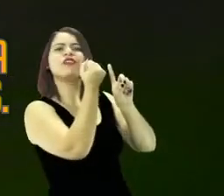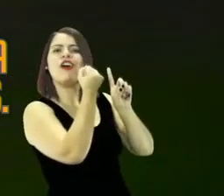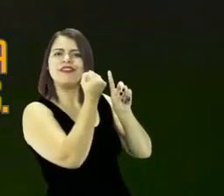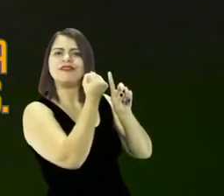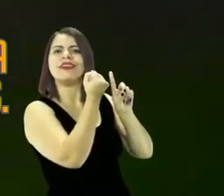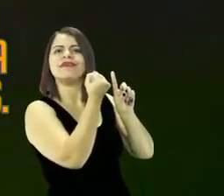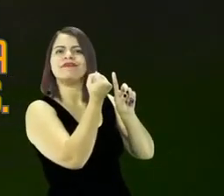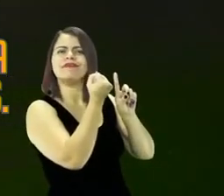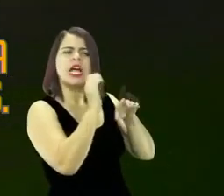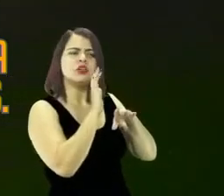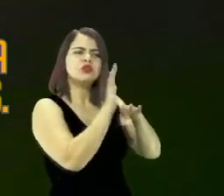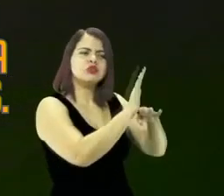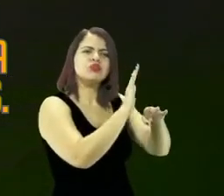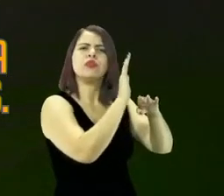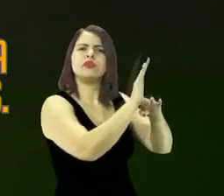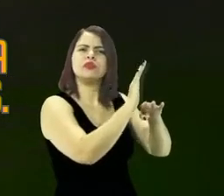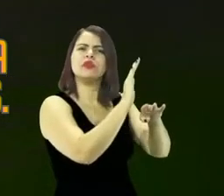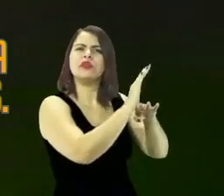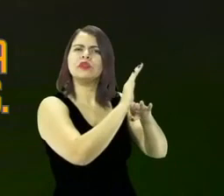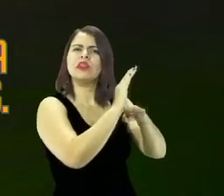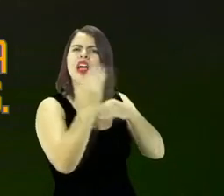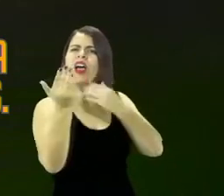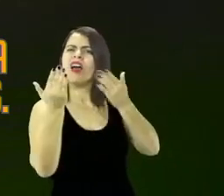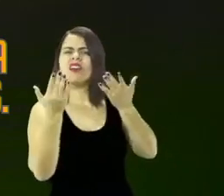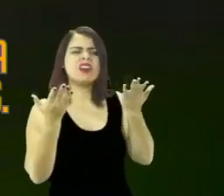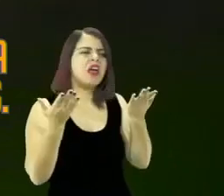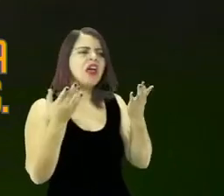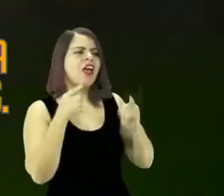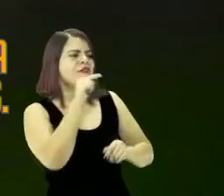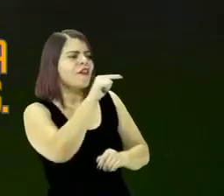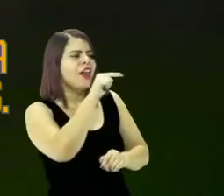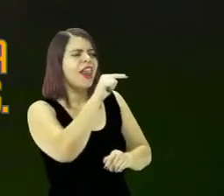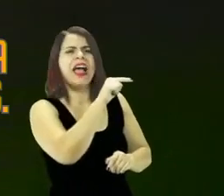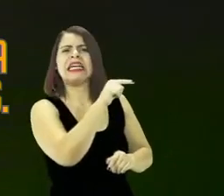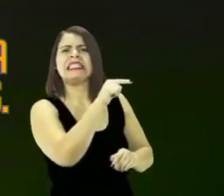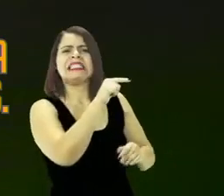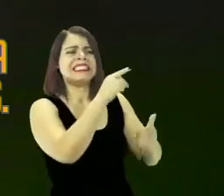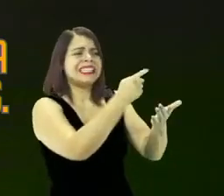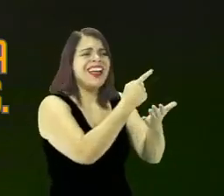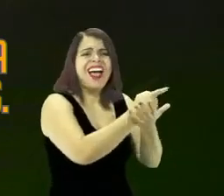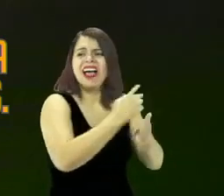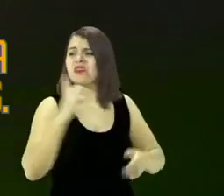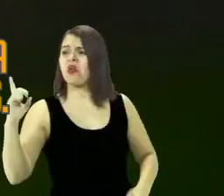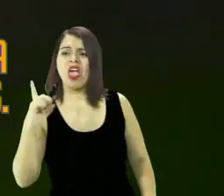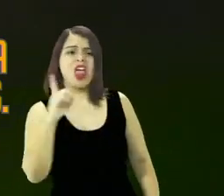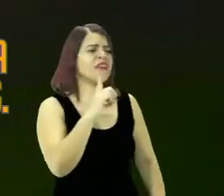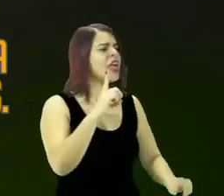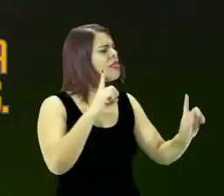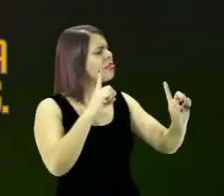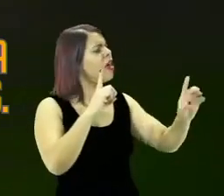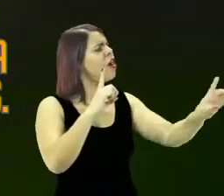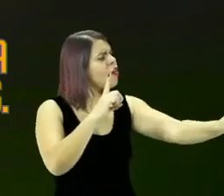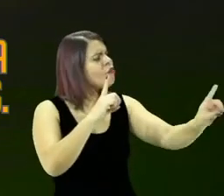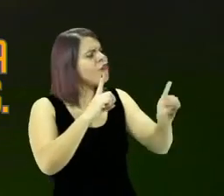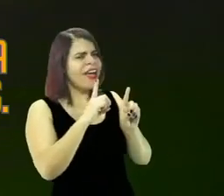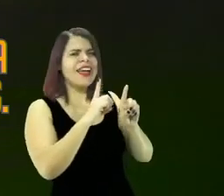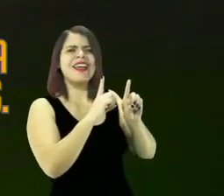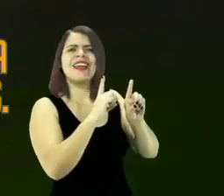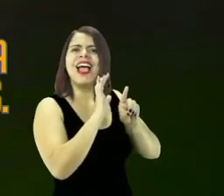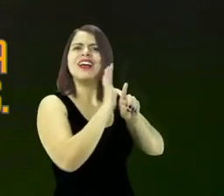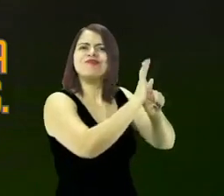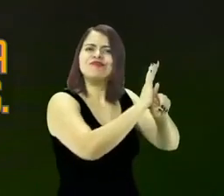vai salvar é como se ali tivesse um perigo vai salvar a vida dessa pessoa e fará que muitíssimos pecados sejam